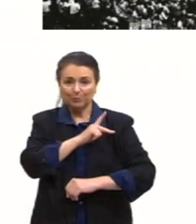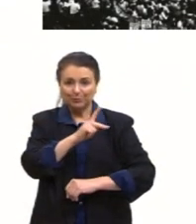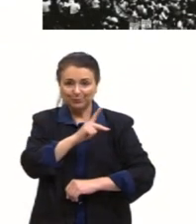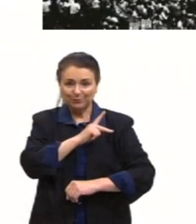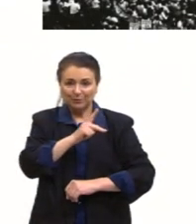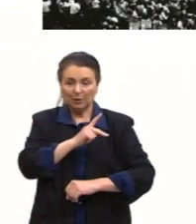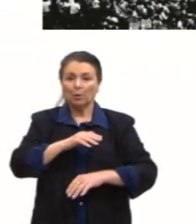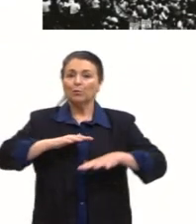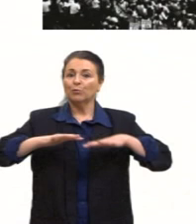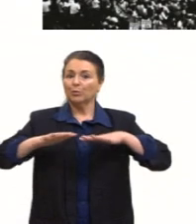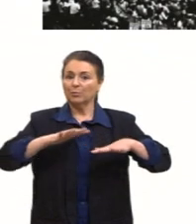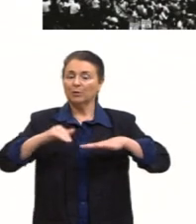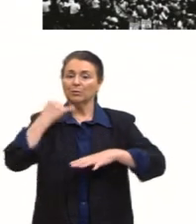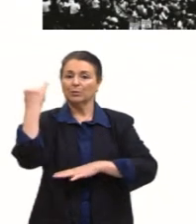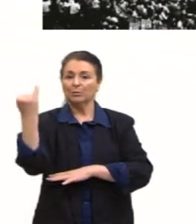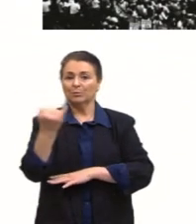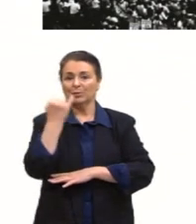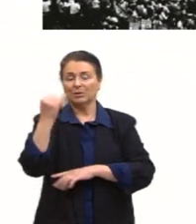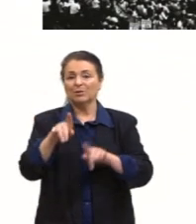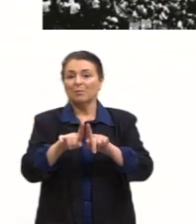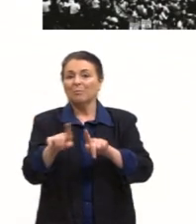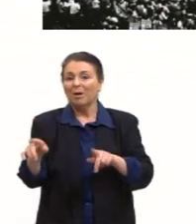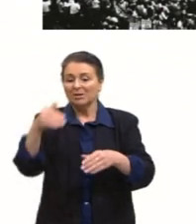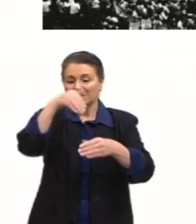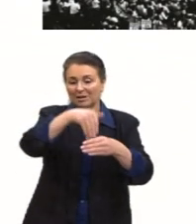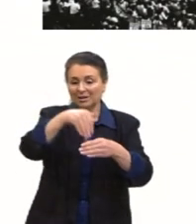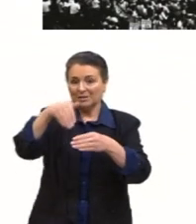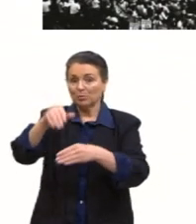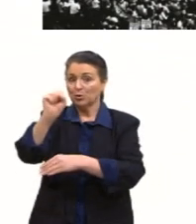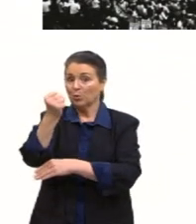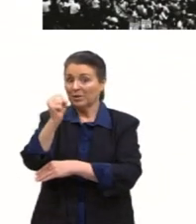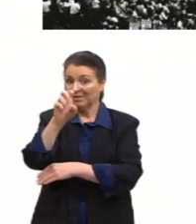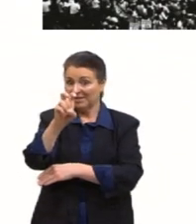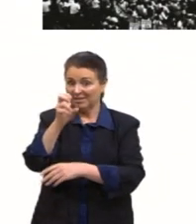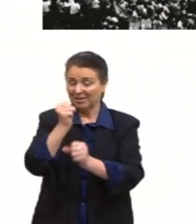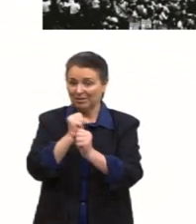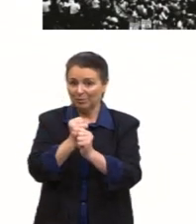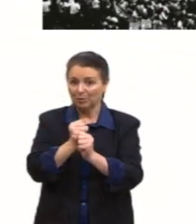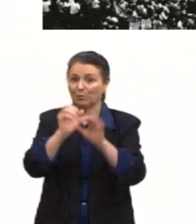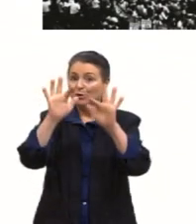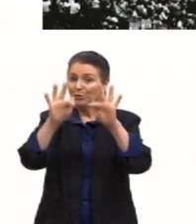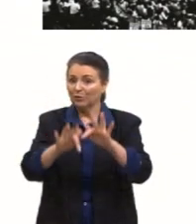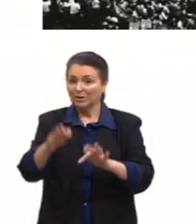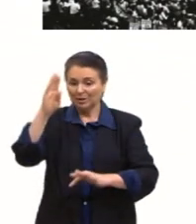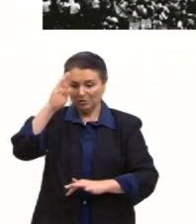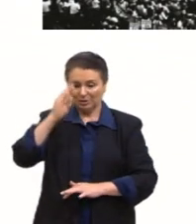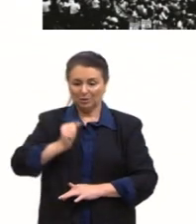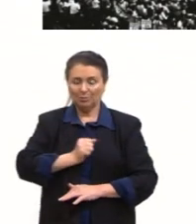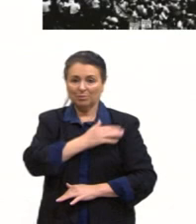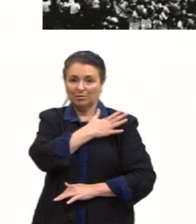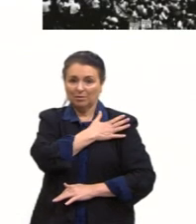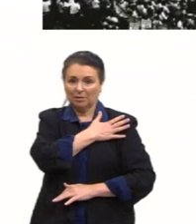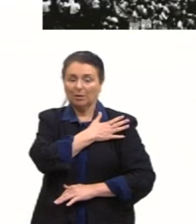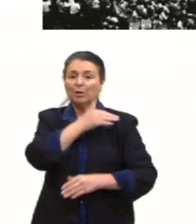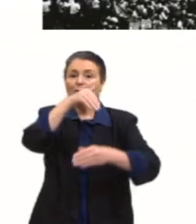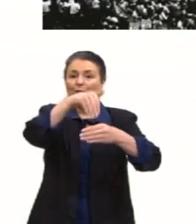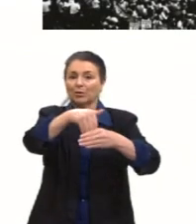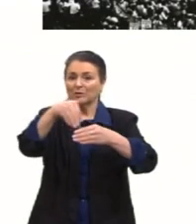importante, mas, infelizmente, a eleição de 1985, que marca o fim da ditadura militar, ainda foi uma eleição